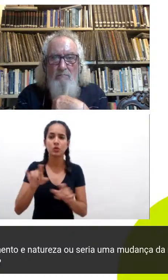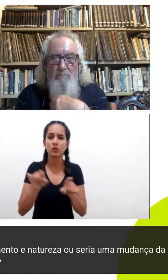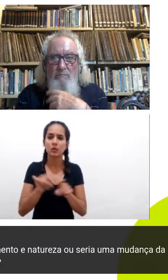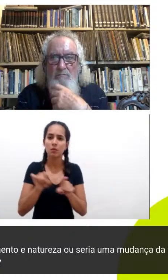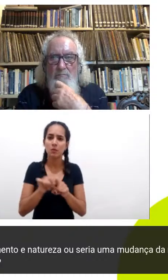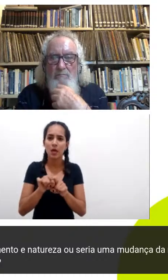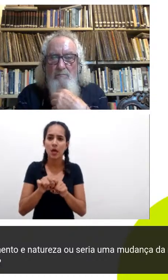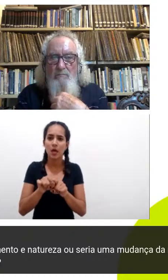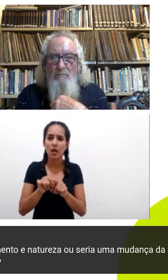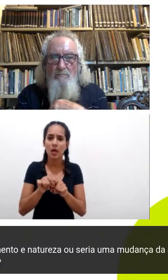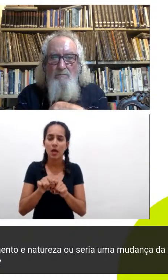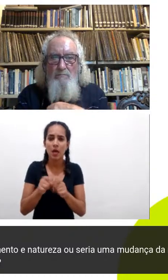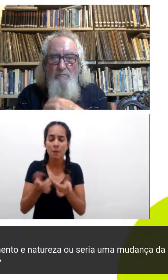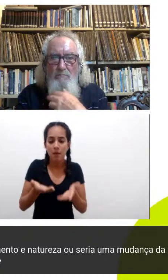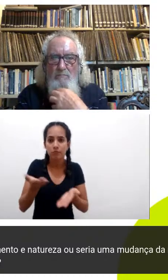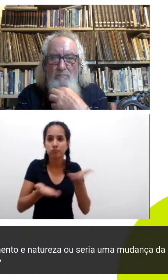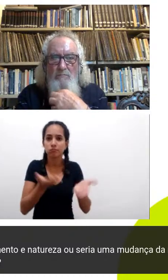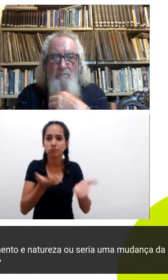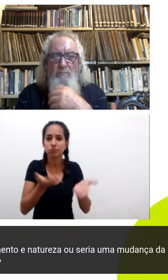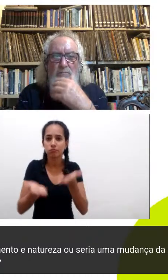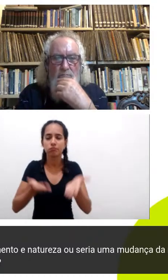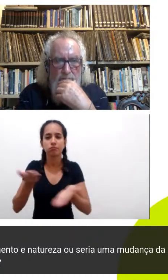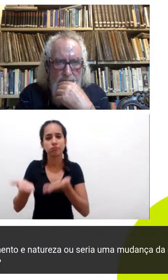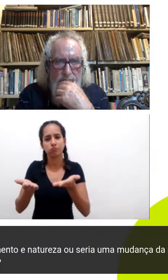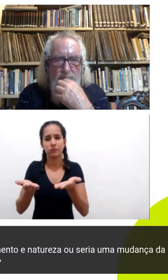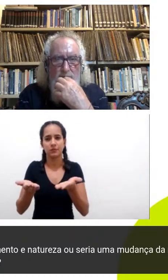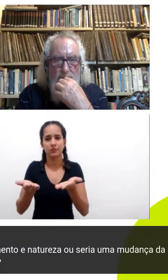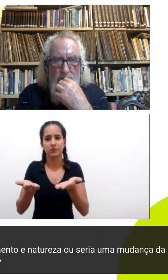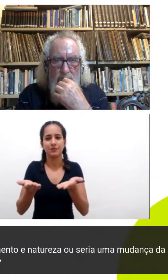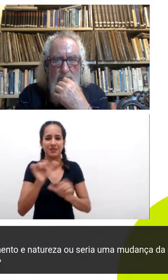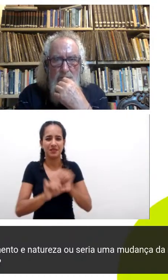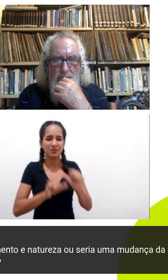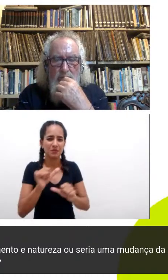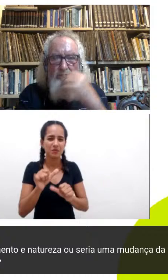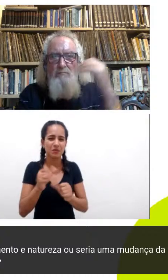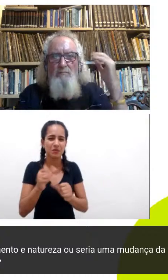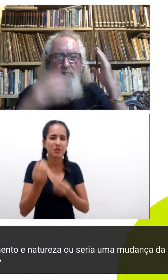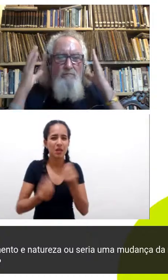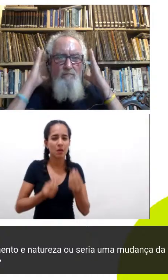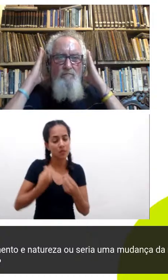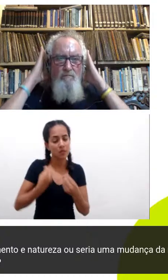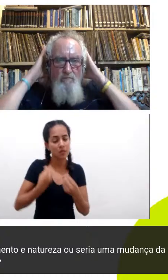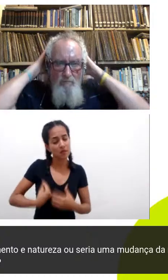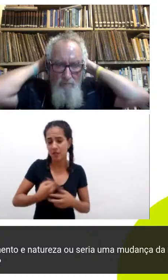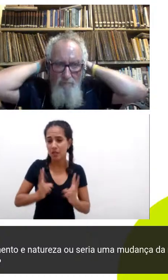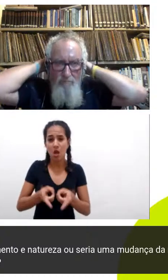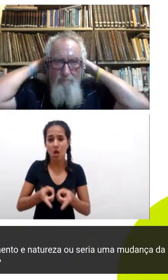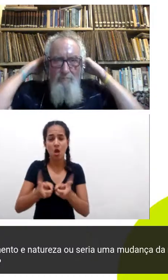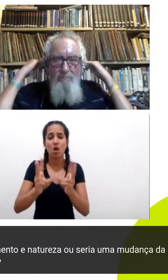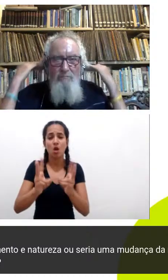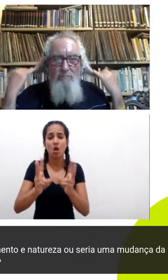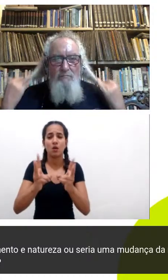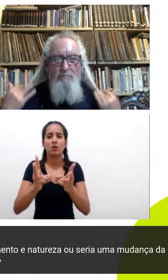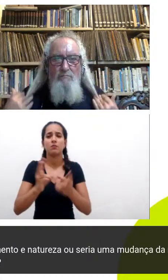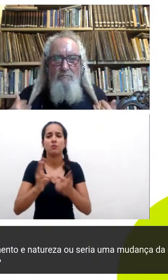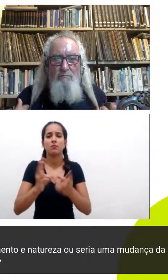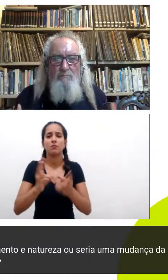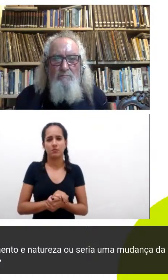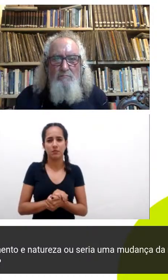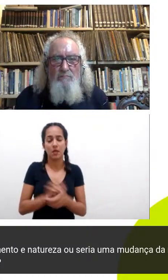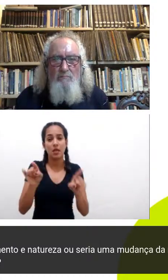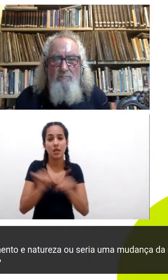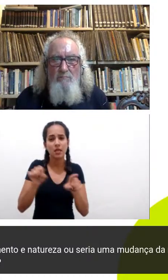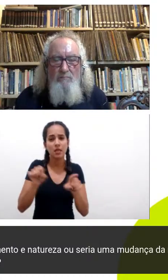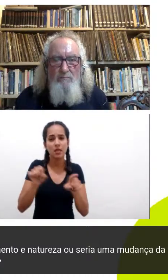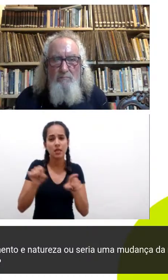agricultores tem que pagar a escola a faculdade dos filhos claro né tem que manter o sistema de vida e e ao mesmo tempo produtivo